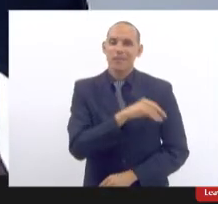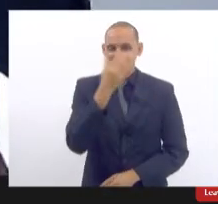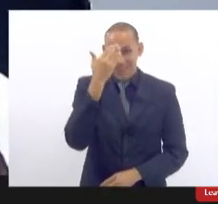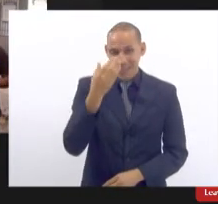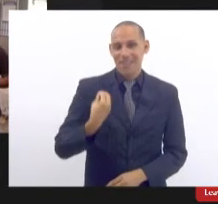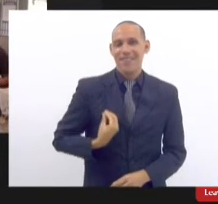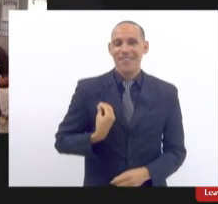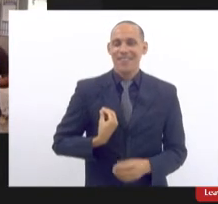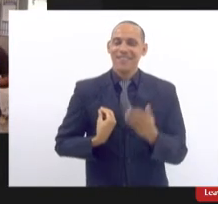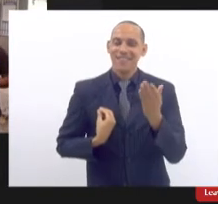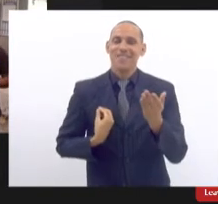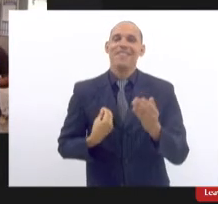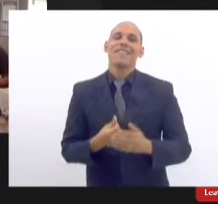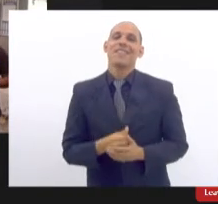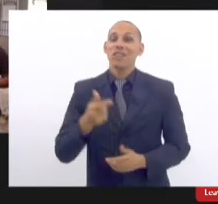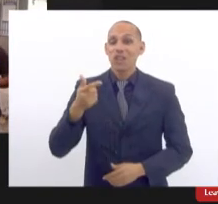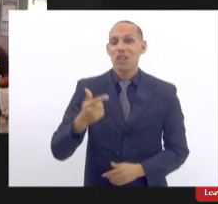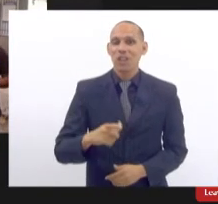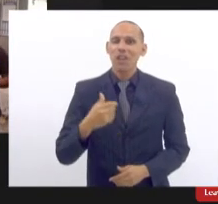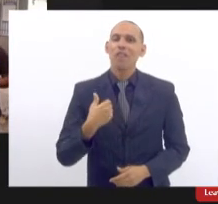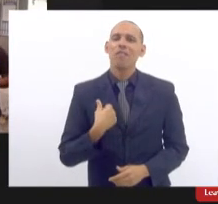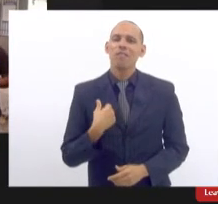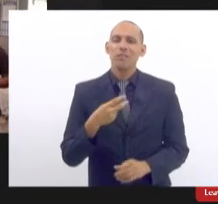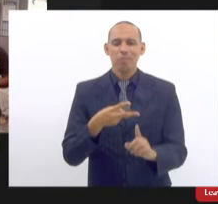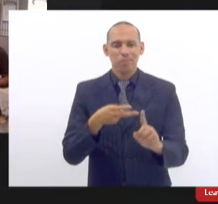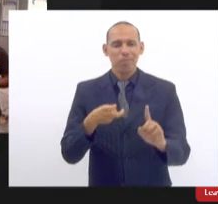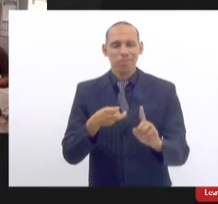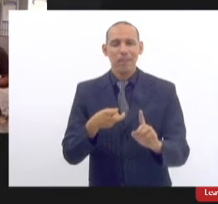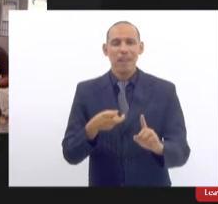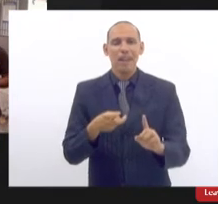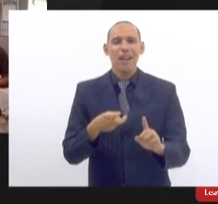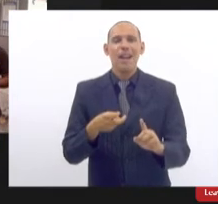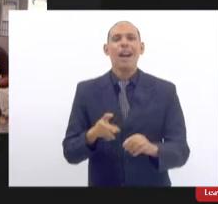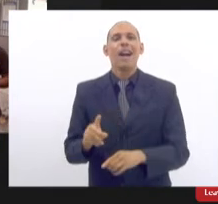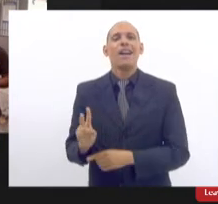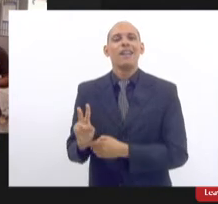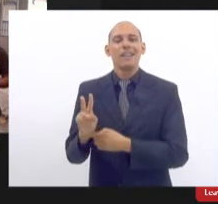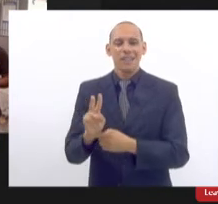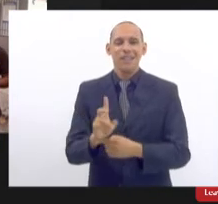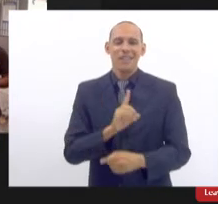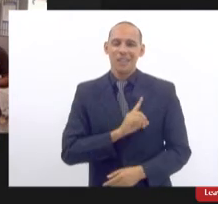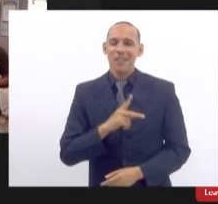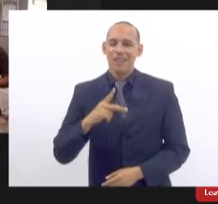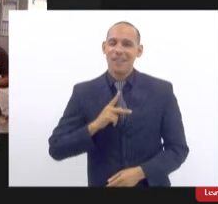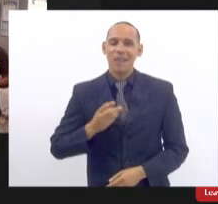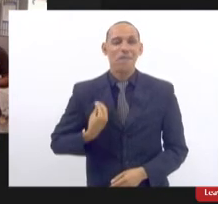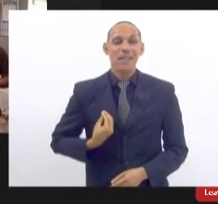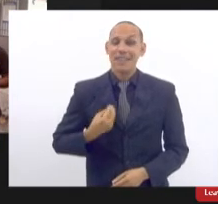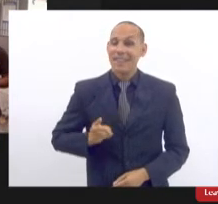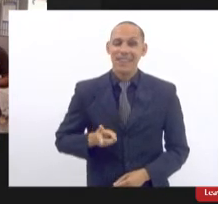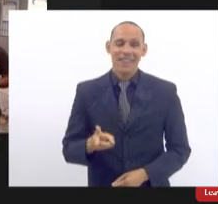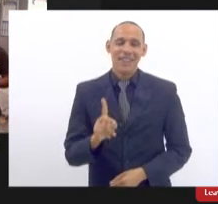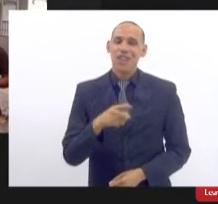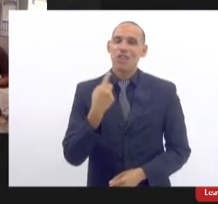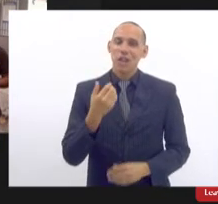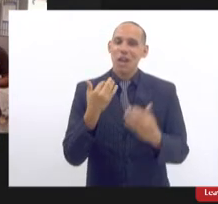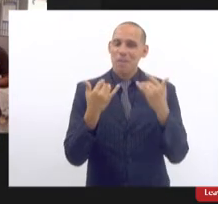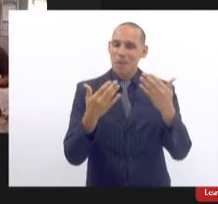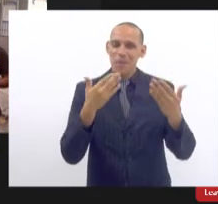mais uma vez eu reconheço a defensoria está sempre presente a gente faz audiência de tudo que é tema possível